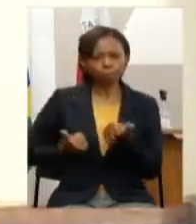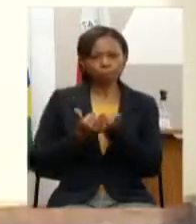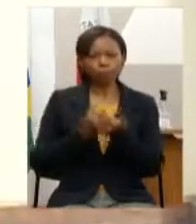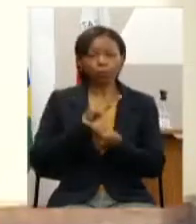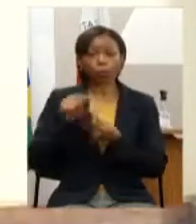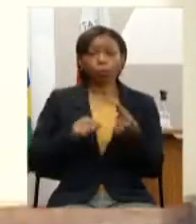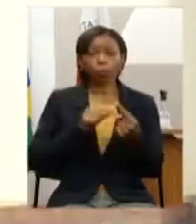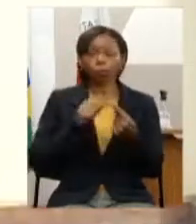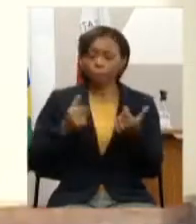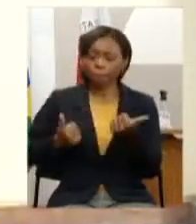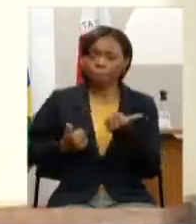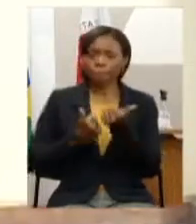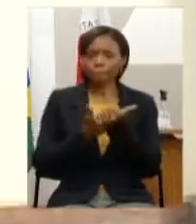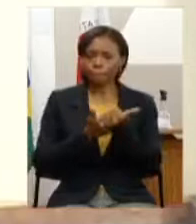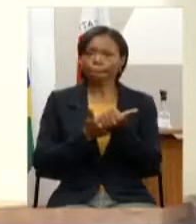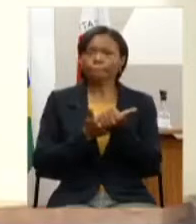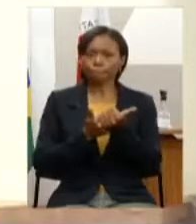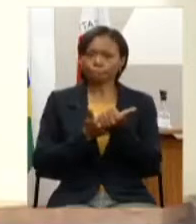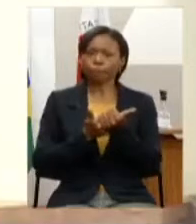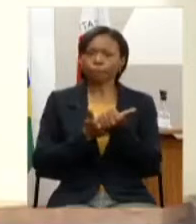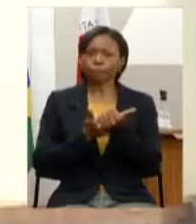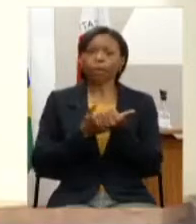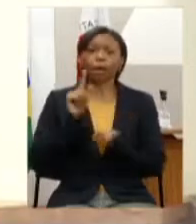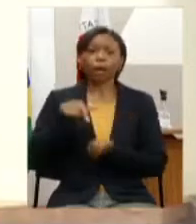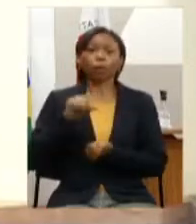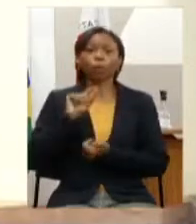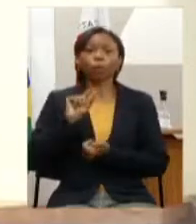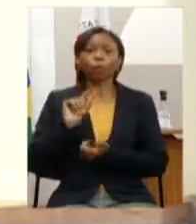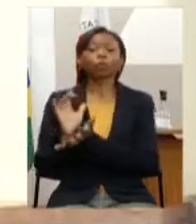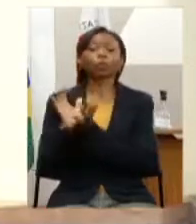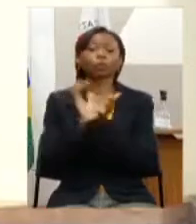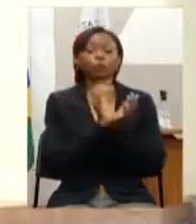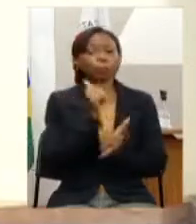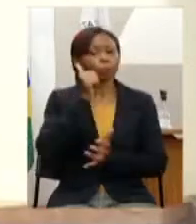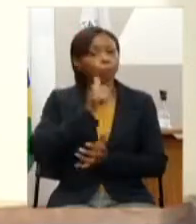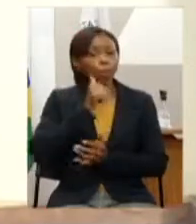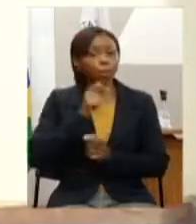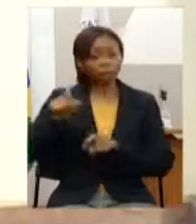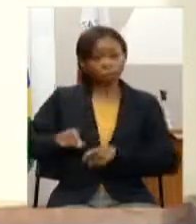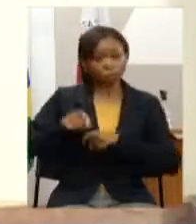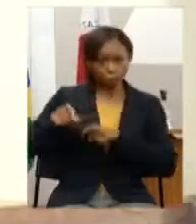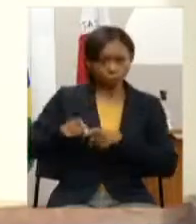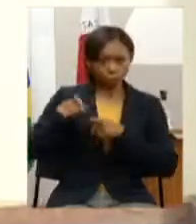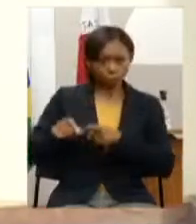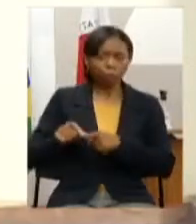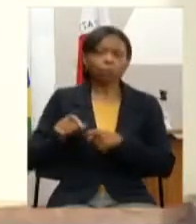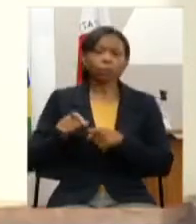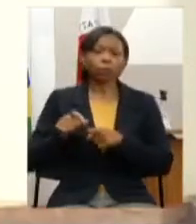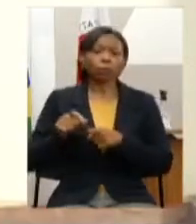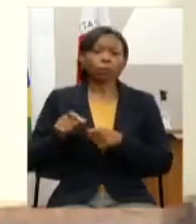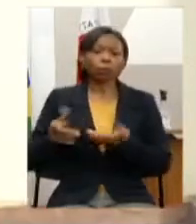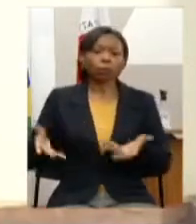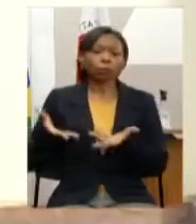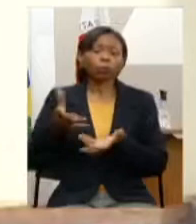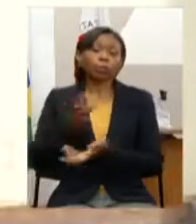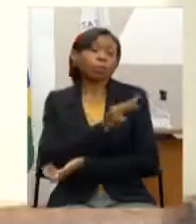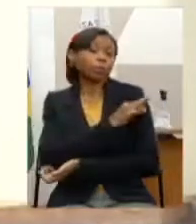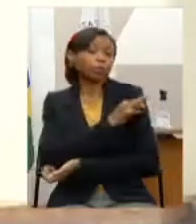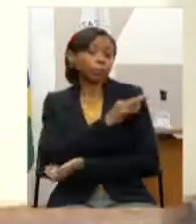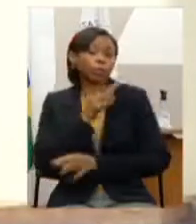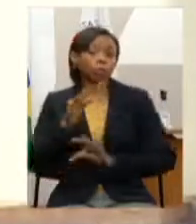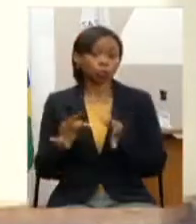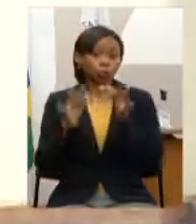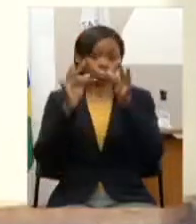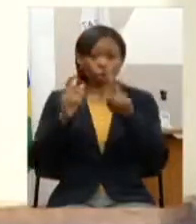finalidade de apoiar projetos produtivos de coletivo de mulheres trabalhadoras rurais por meio de assessoramento técnico e promoção e acesso à tecnologia nos